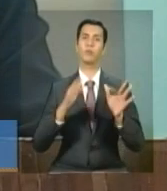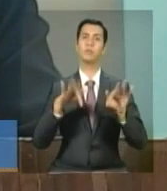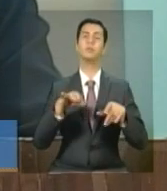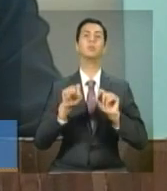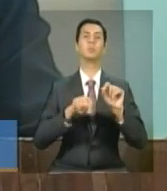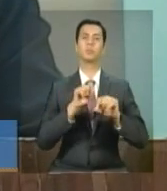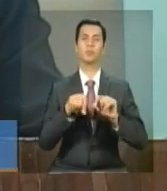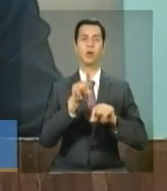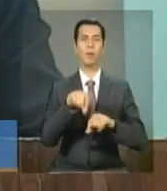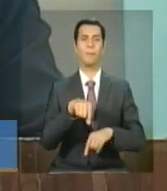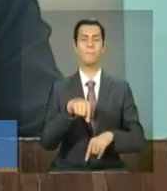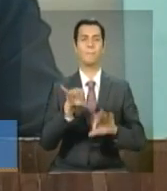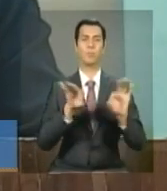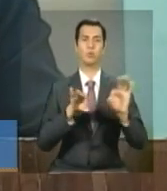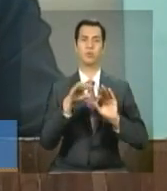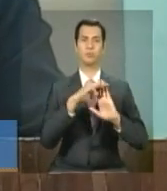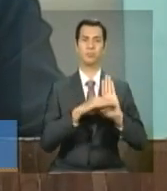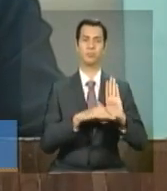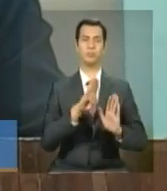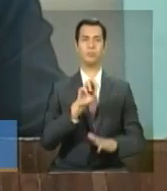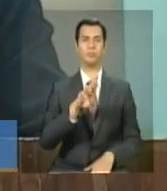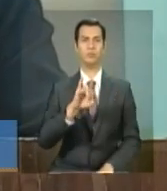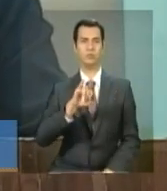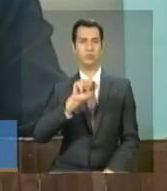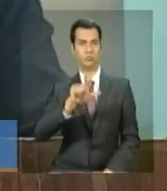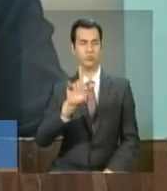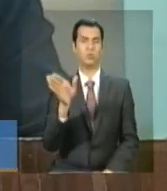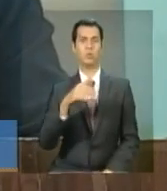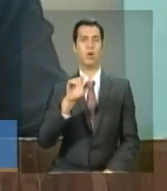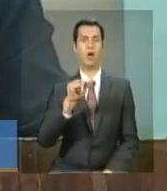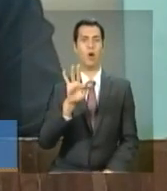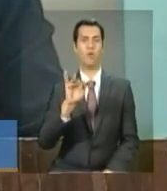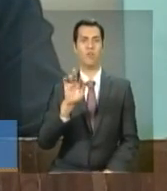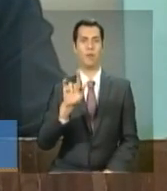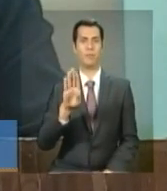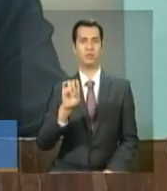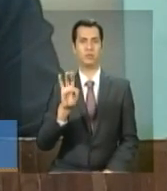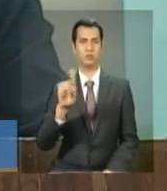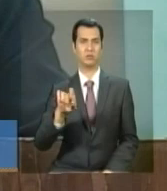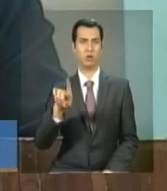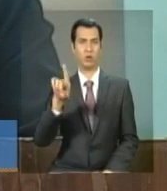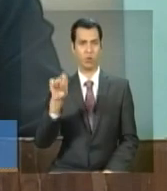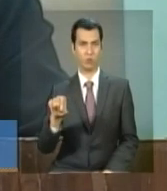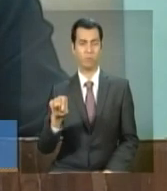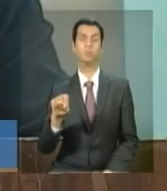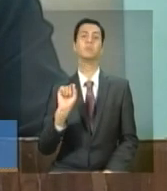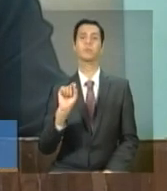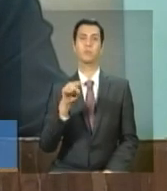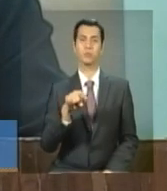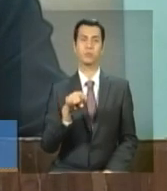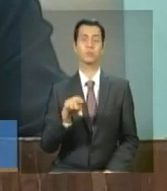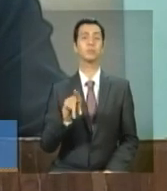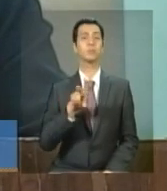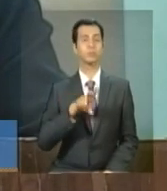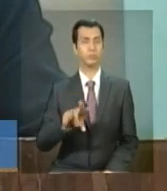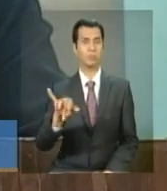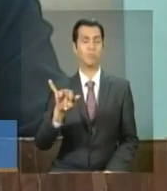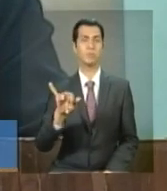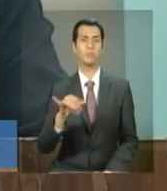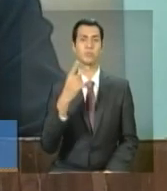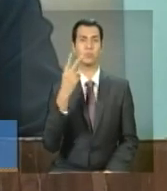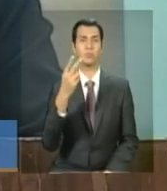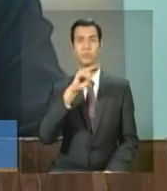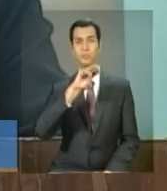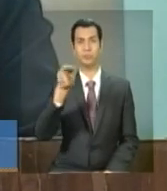Alfabetizado. O programa Brasil Alfabetizado, ele atenderá cerca de 2